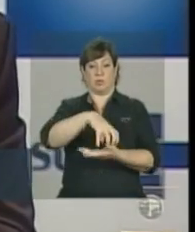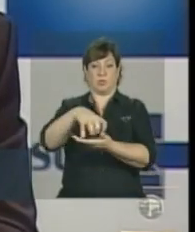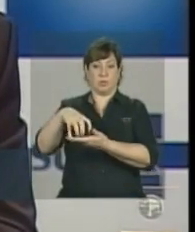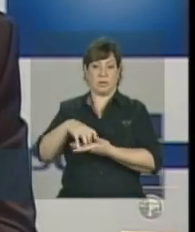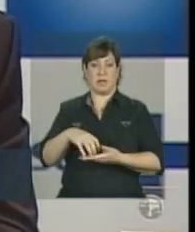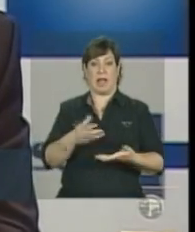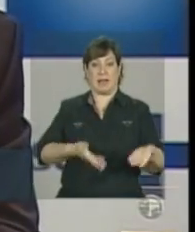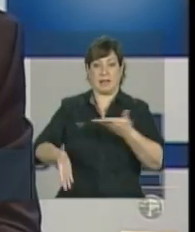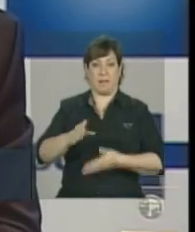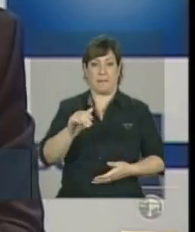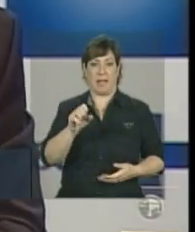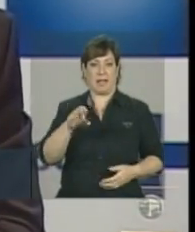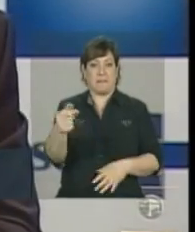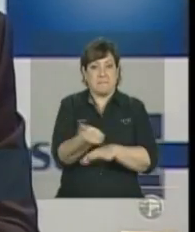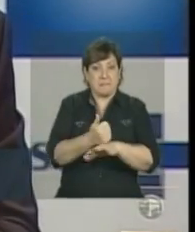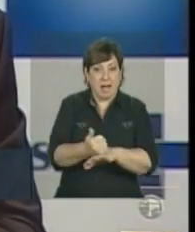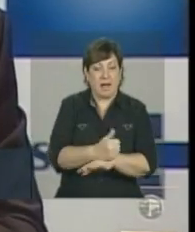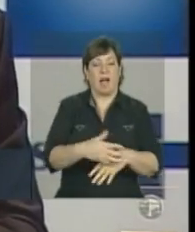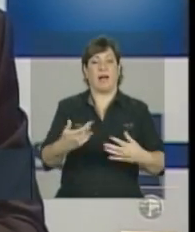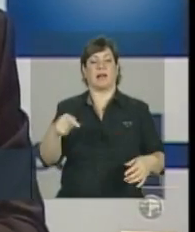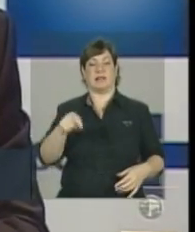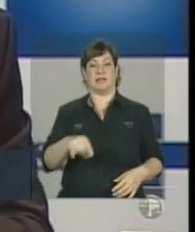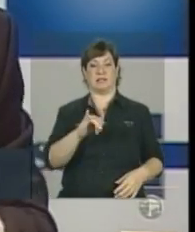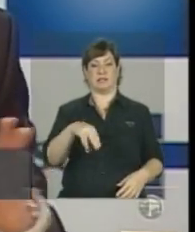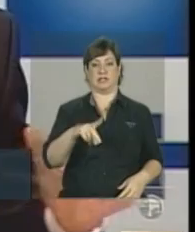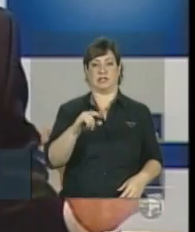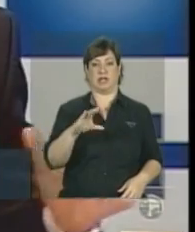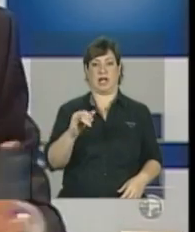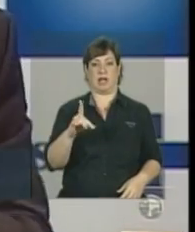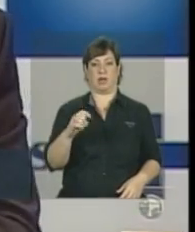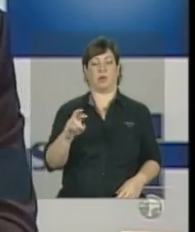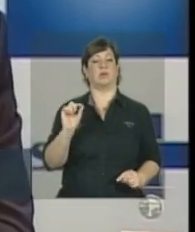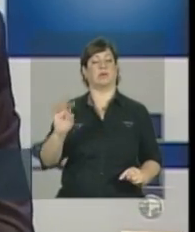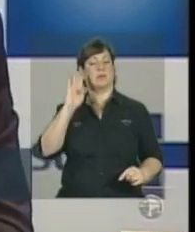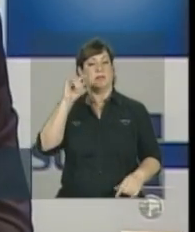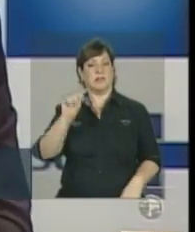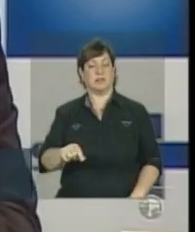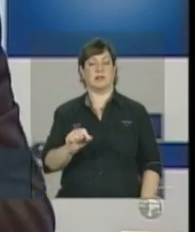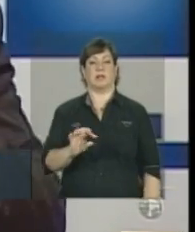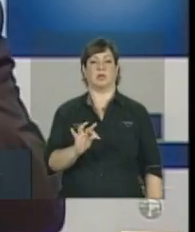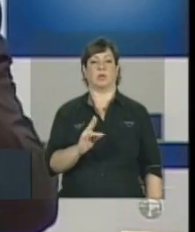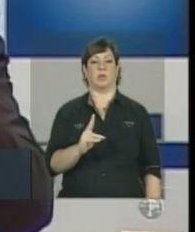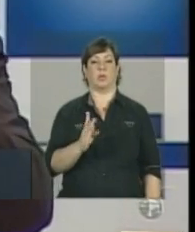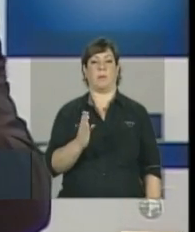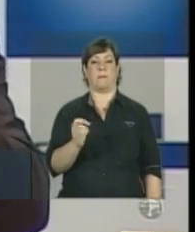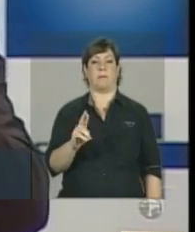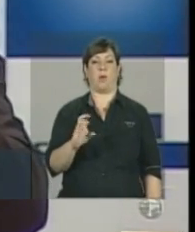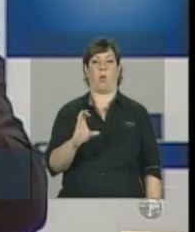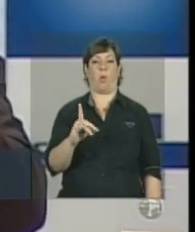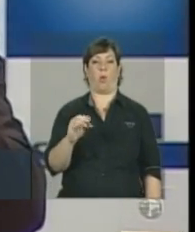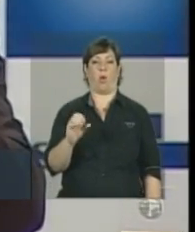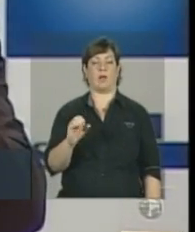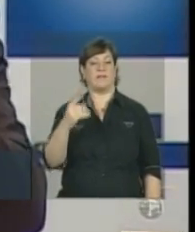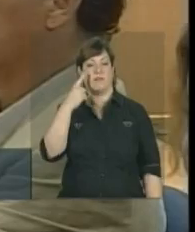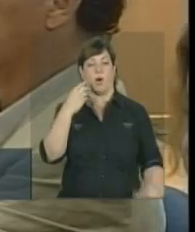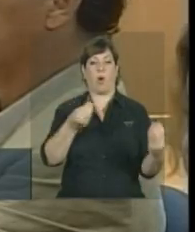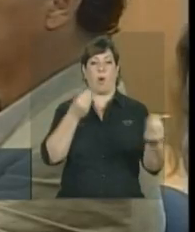básica, é exatamente os indicadores da tuberculose, sobretudo do acompanhamento do tratamento, taxa de cura.